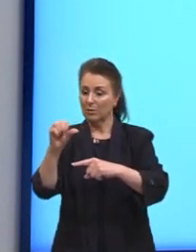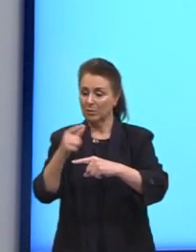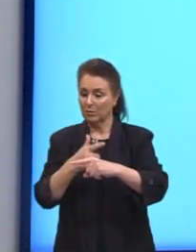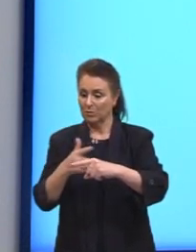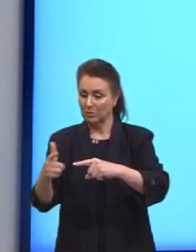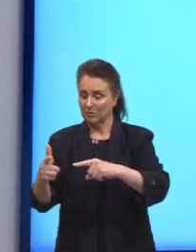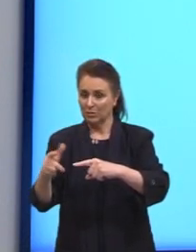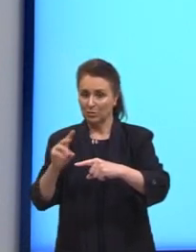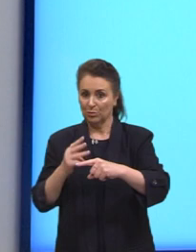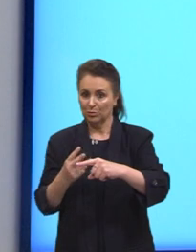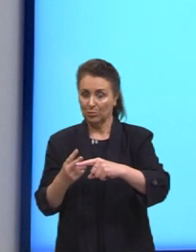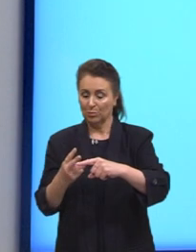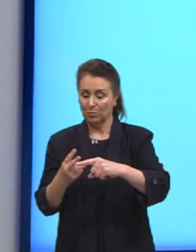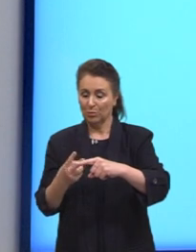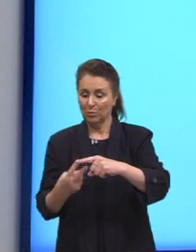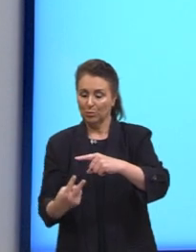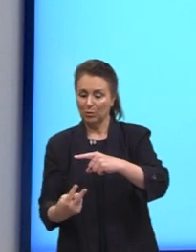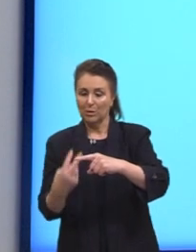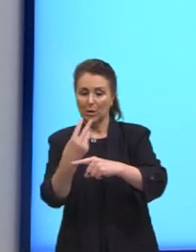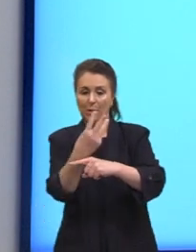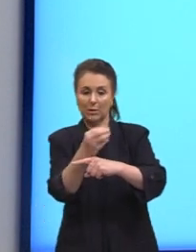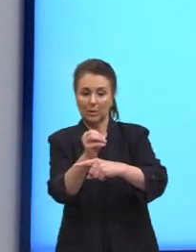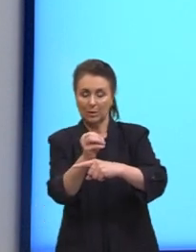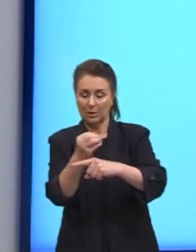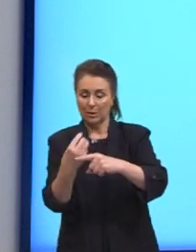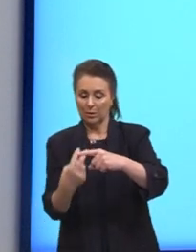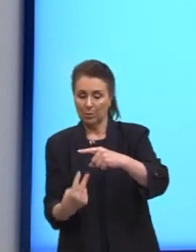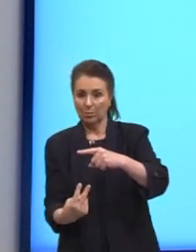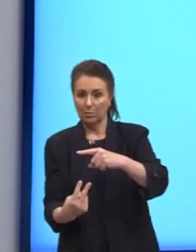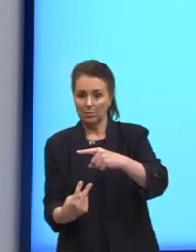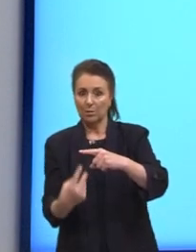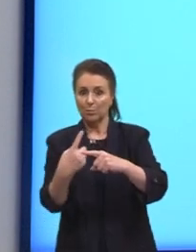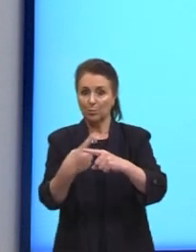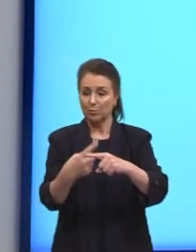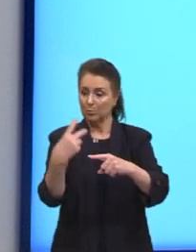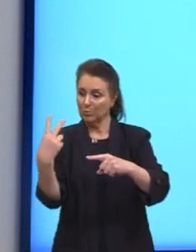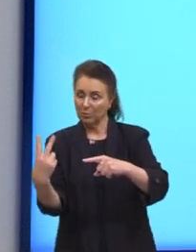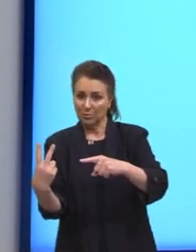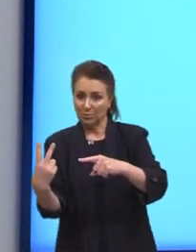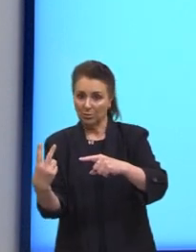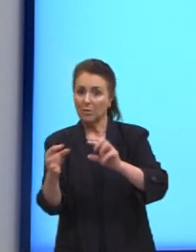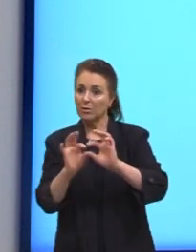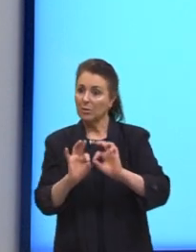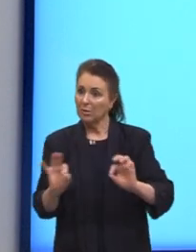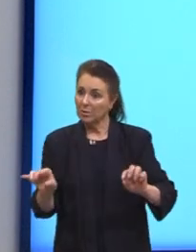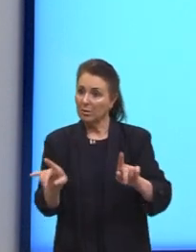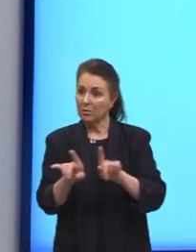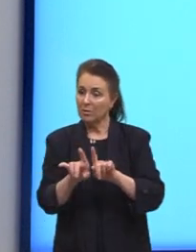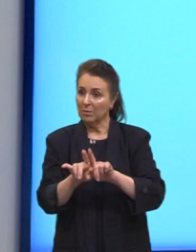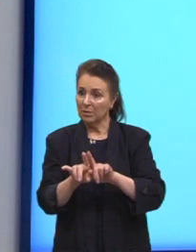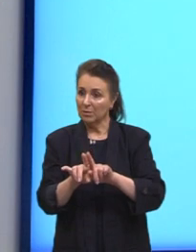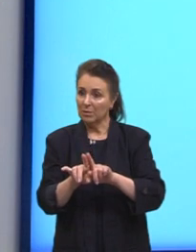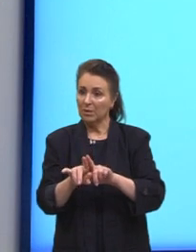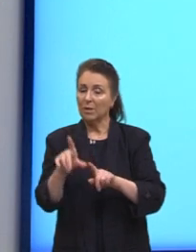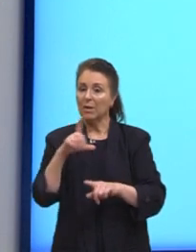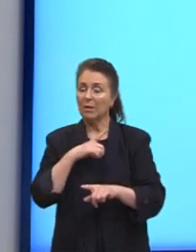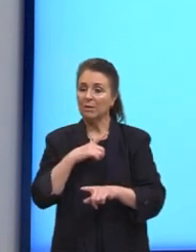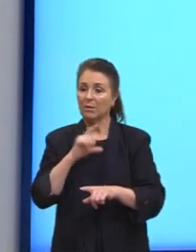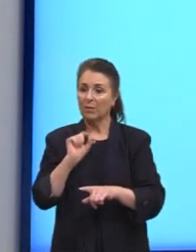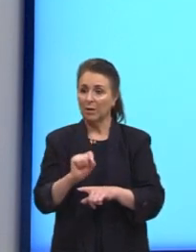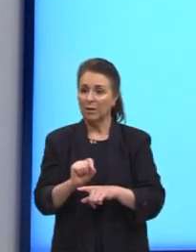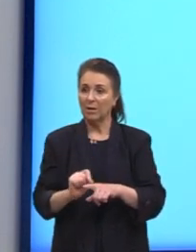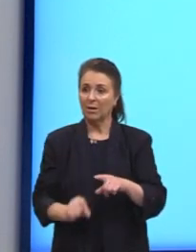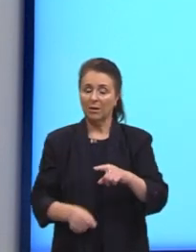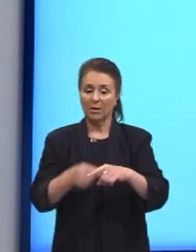2. O 30 e o 2 são múltiplos de 2, né? Posso simplificar. E aí nós teríamos, então,